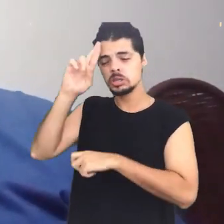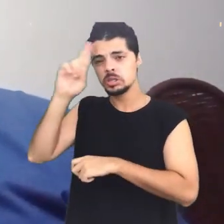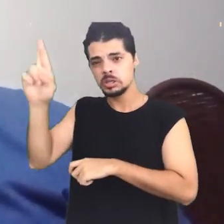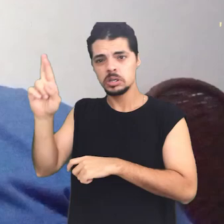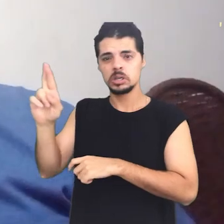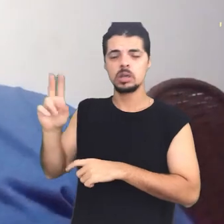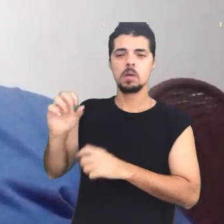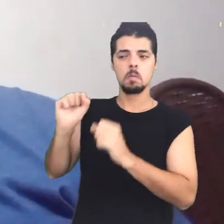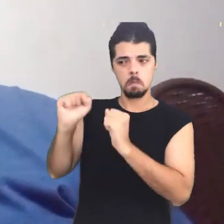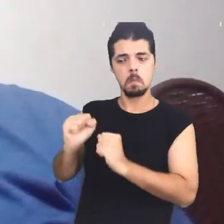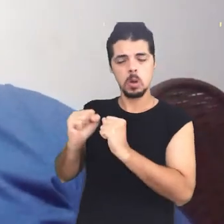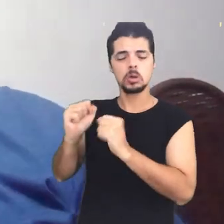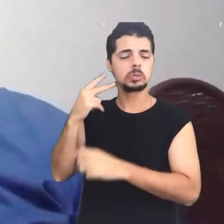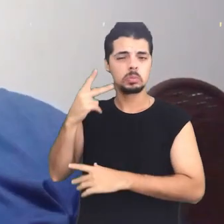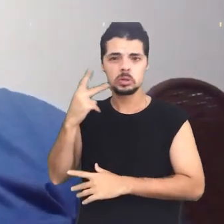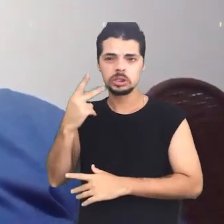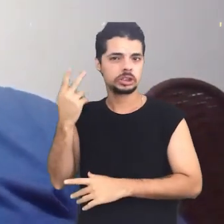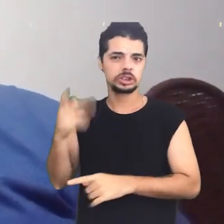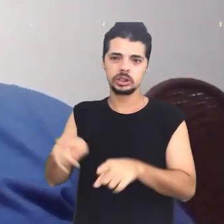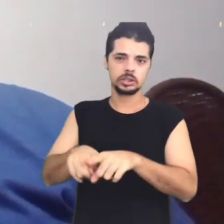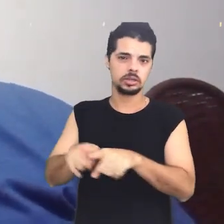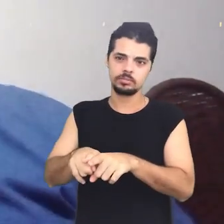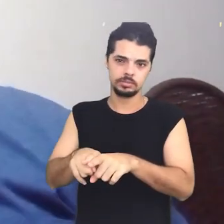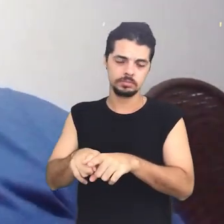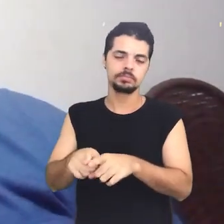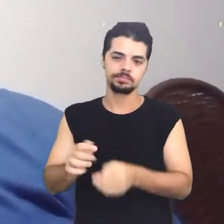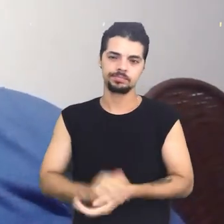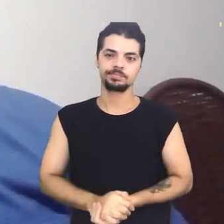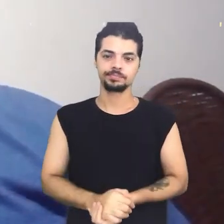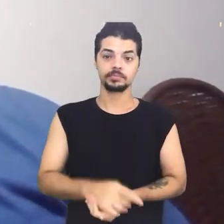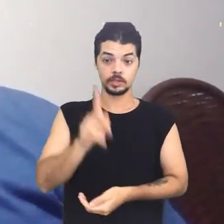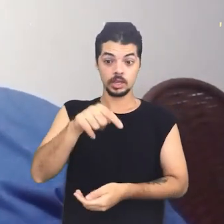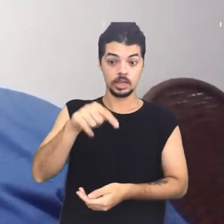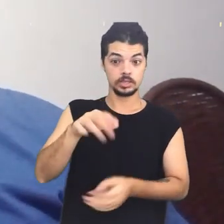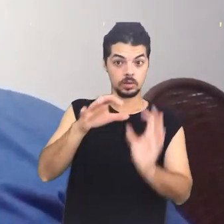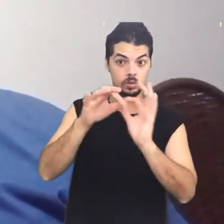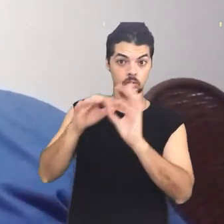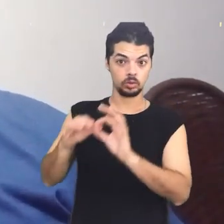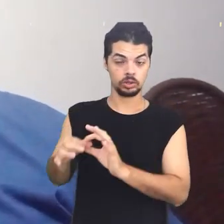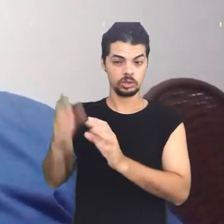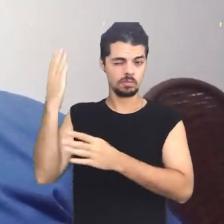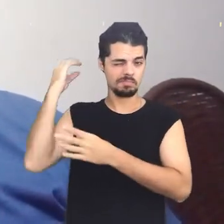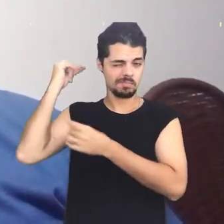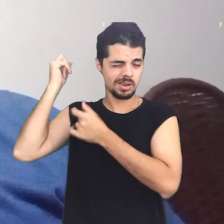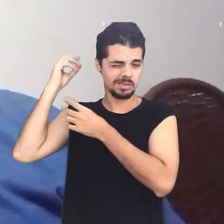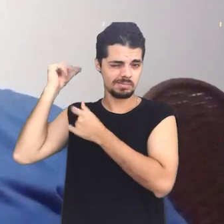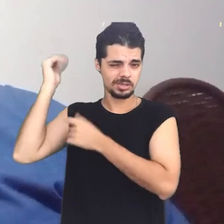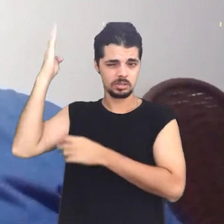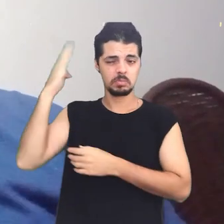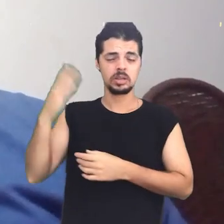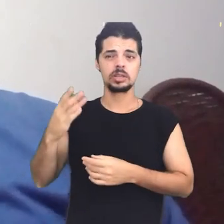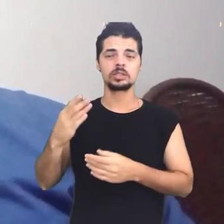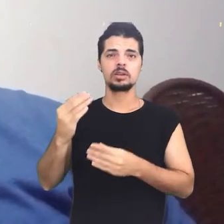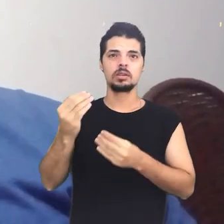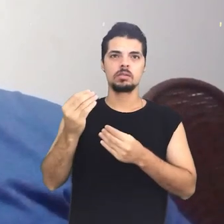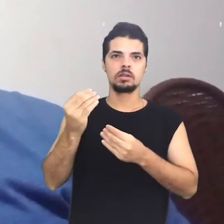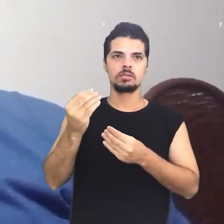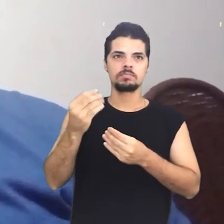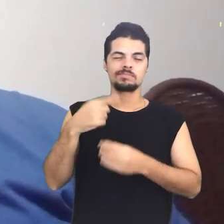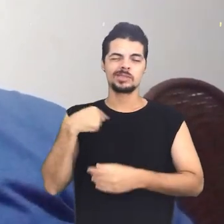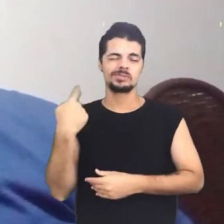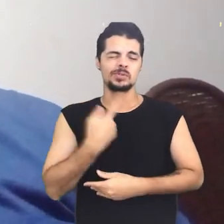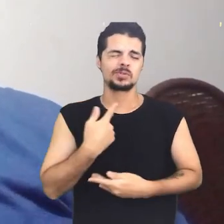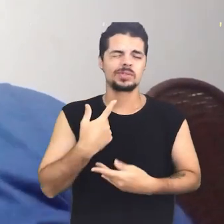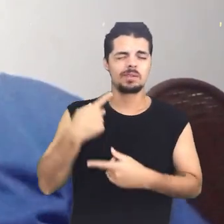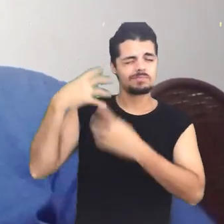população àquele nível de elite era inconcebível na cabeça daquele povo. O texto Cabra